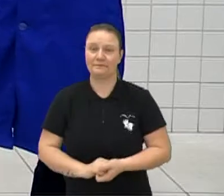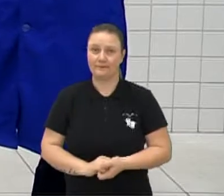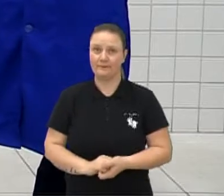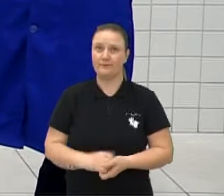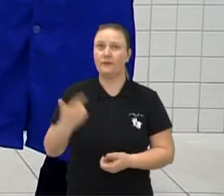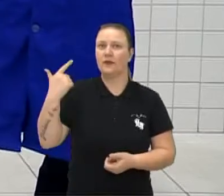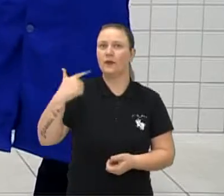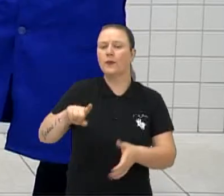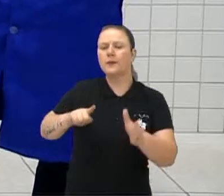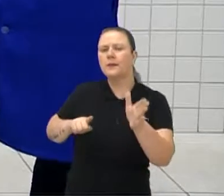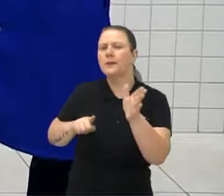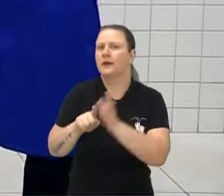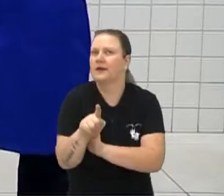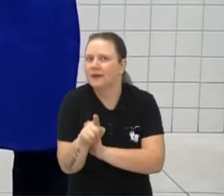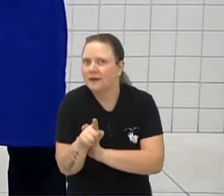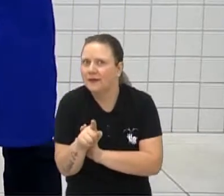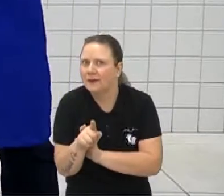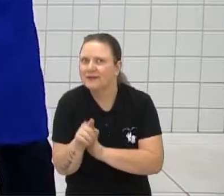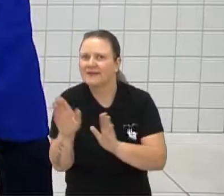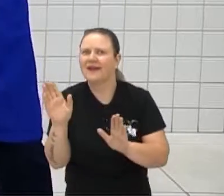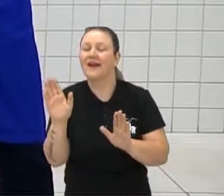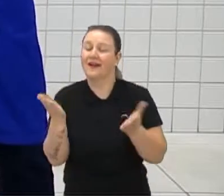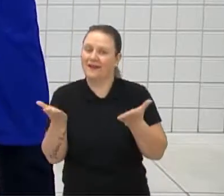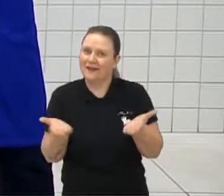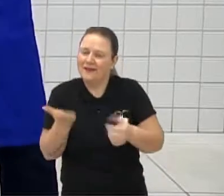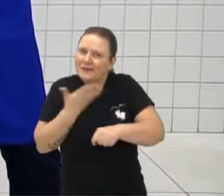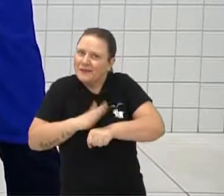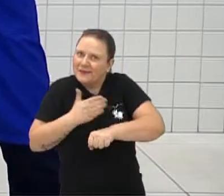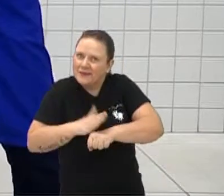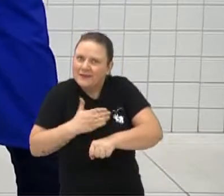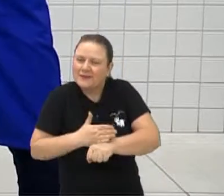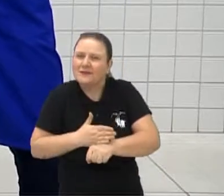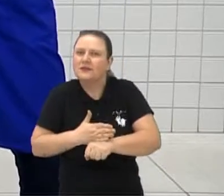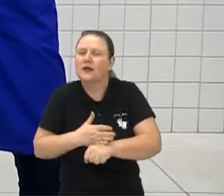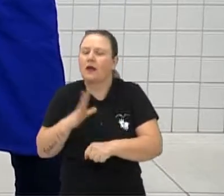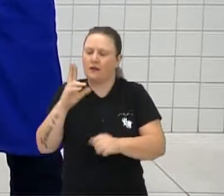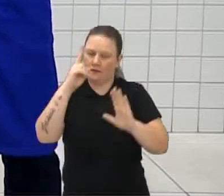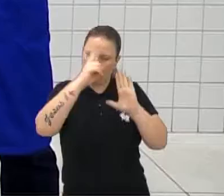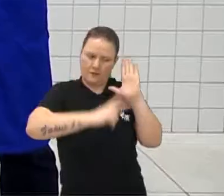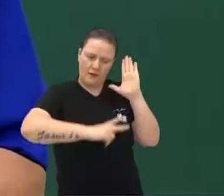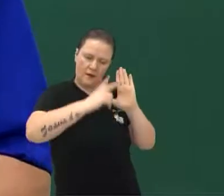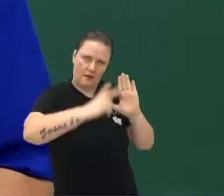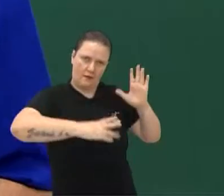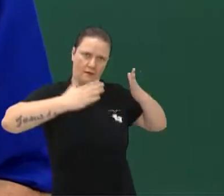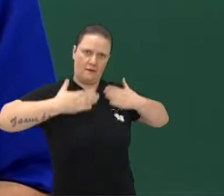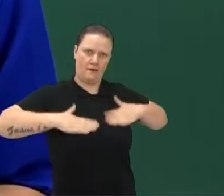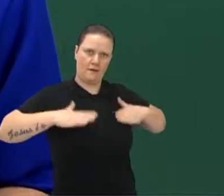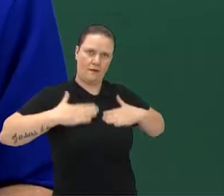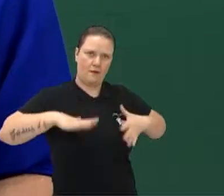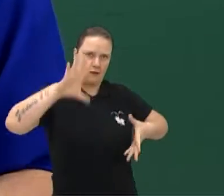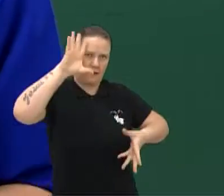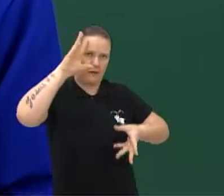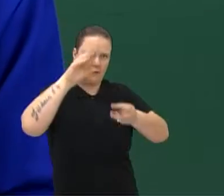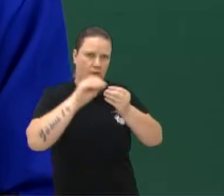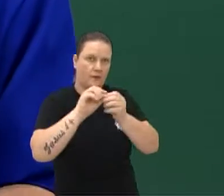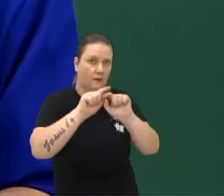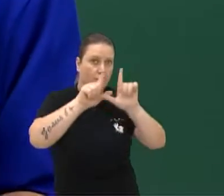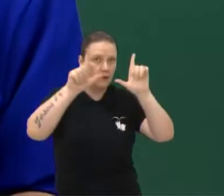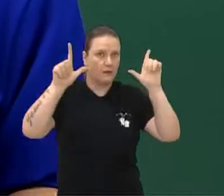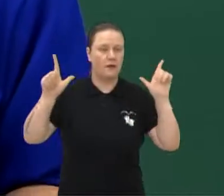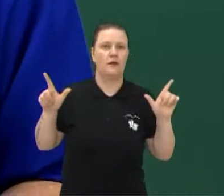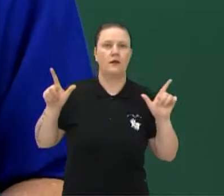Mais um quiz, então. Se prepara aí, a gente vai ler devagarzinho aqui para você entender. E não esqueça de